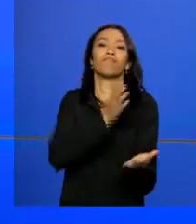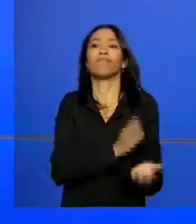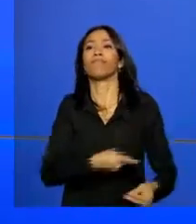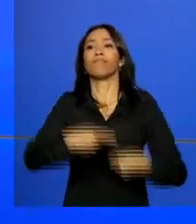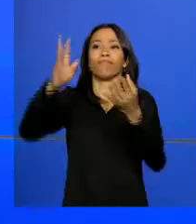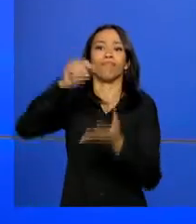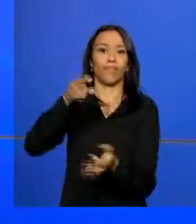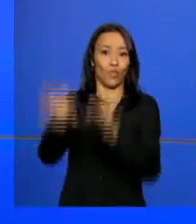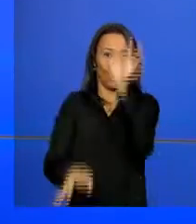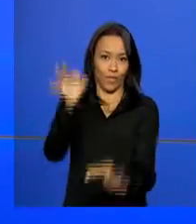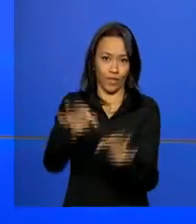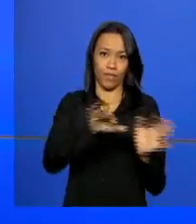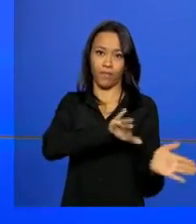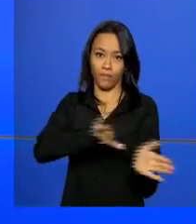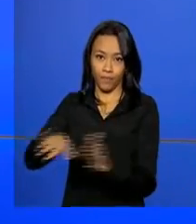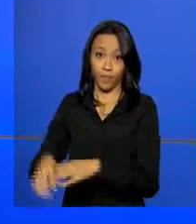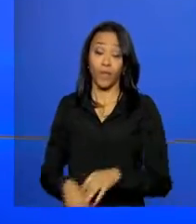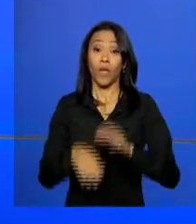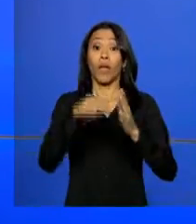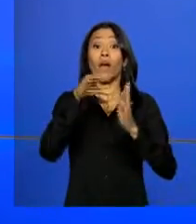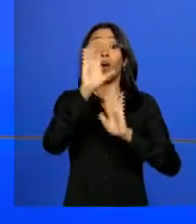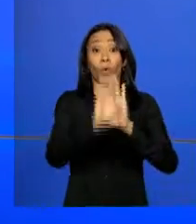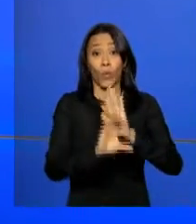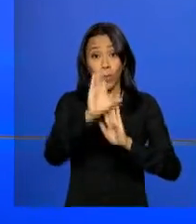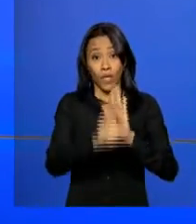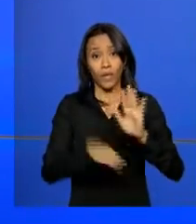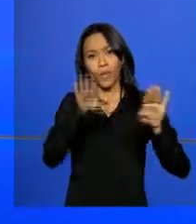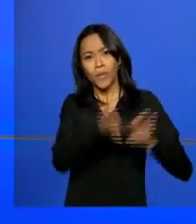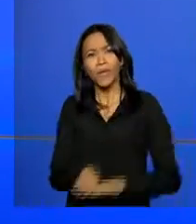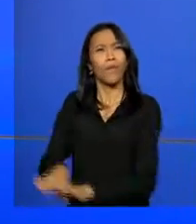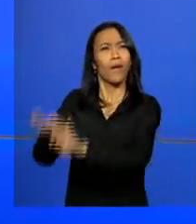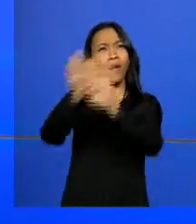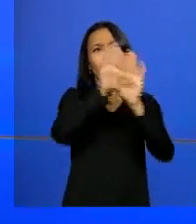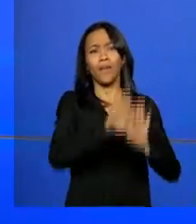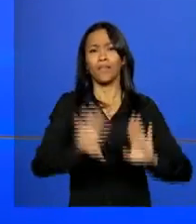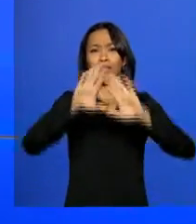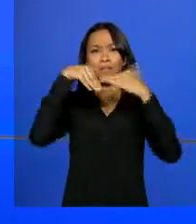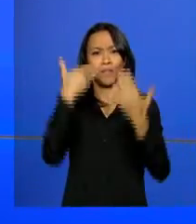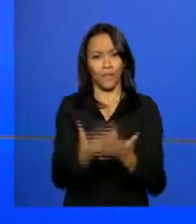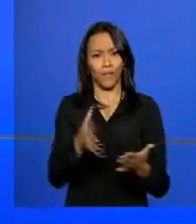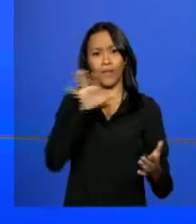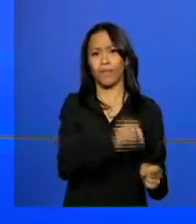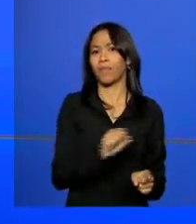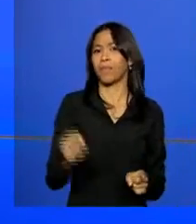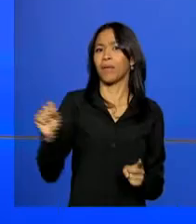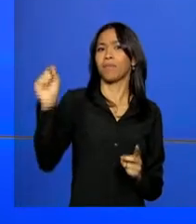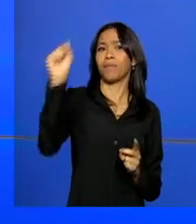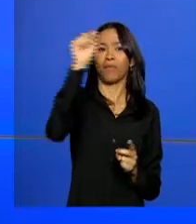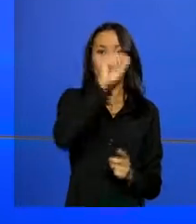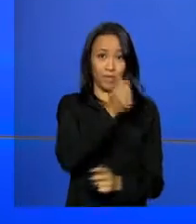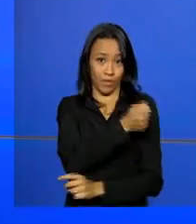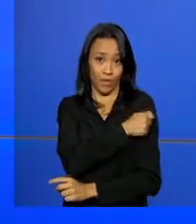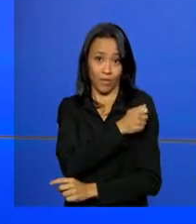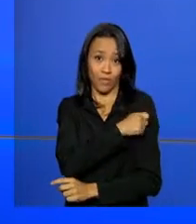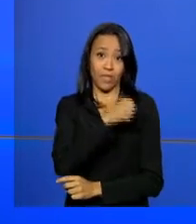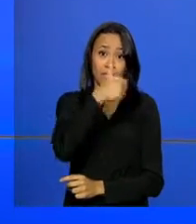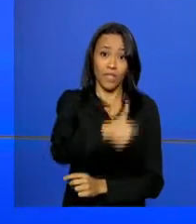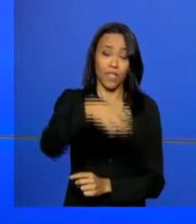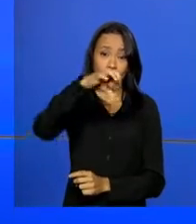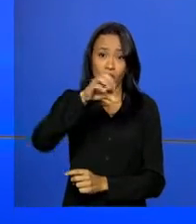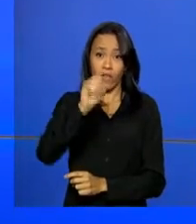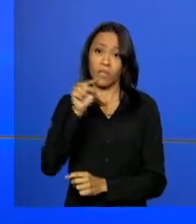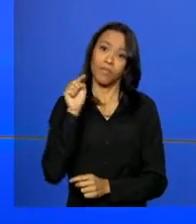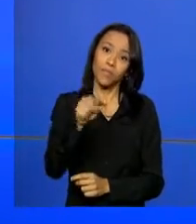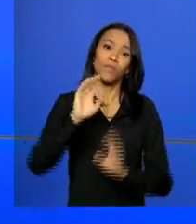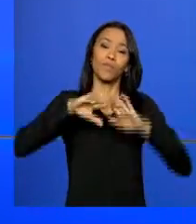A Base Nacional Comum Curricular vai reformular e determinar o currículo mínimo para todos os alunos das 190